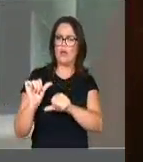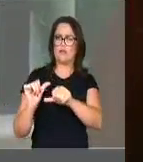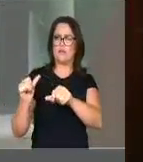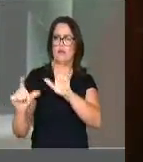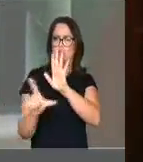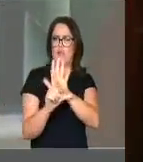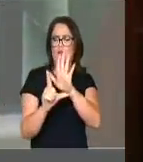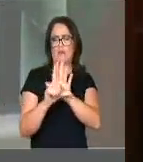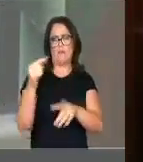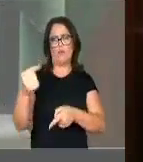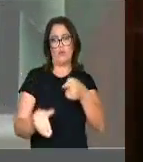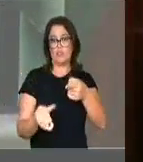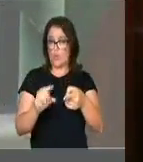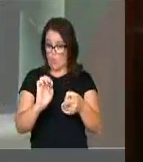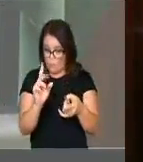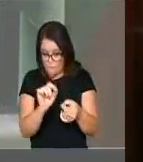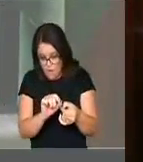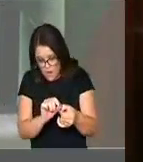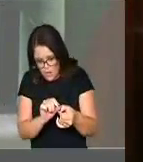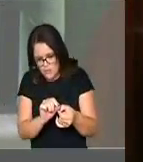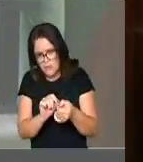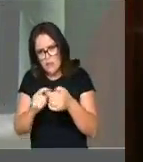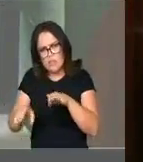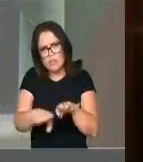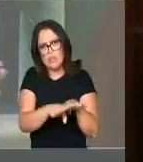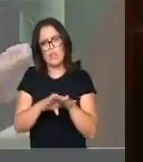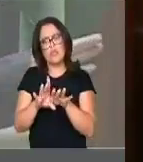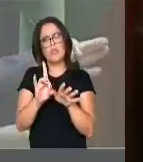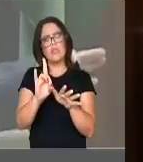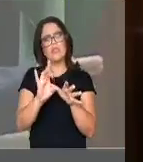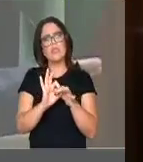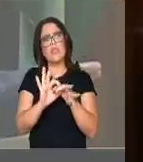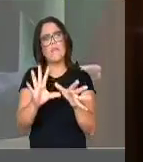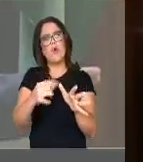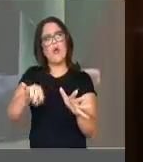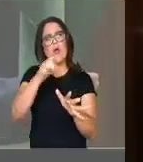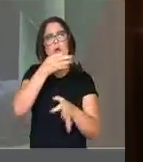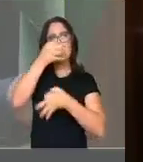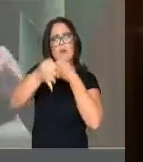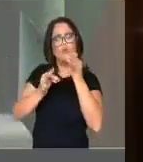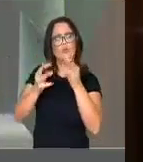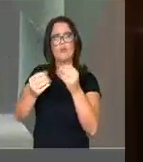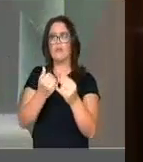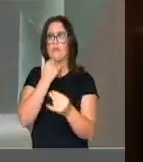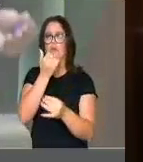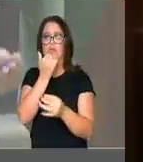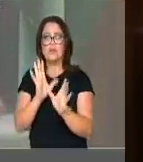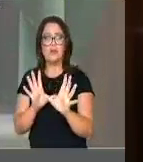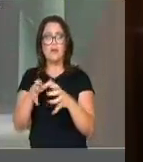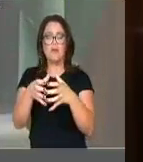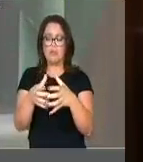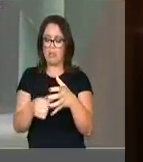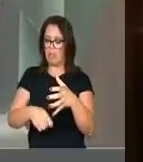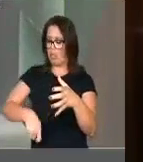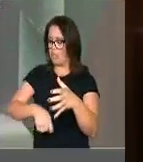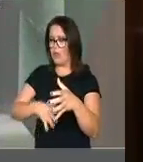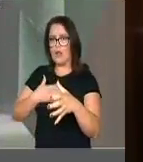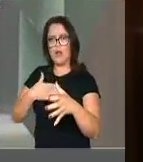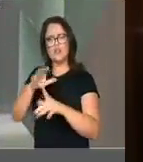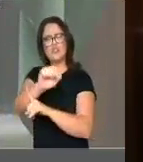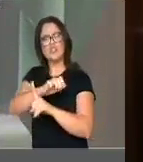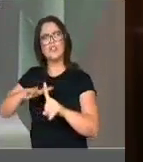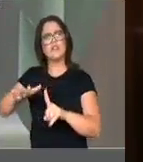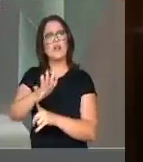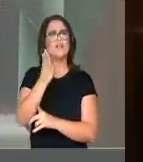reforma política de uma maneira democrática ou não faz. Não adianta deixar um pacotão aqui a sociedade brasileira querendo